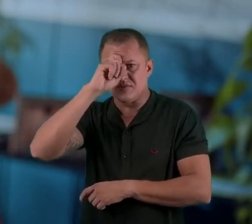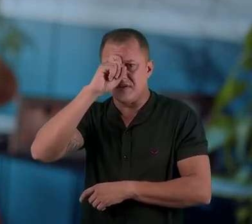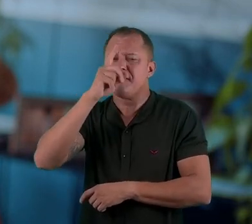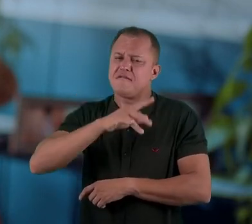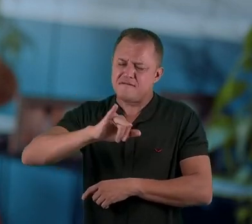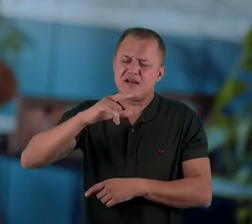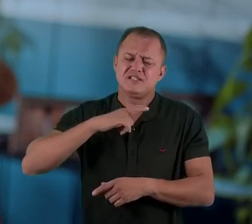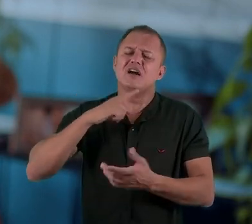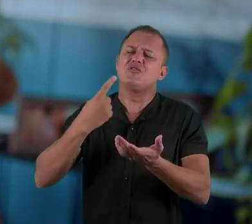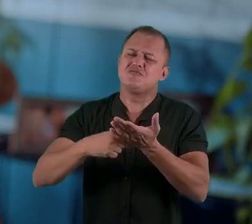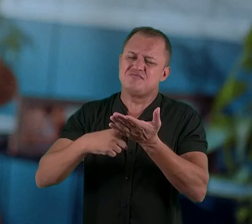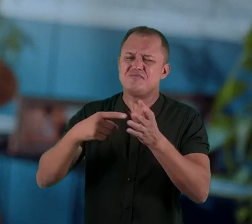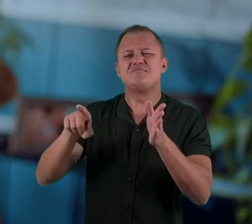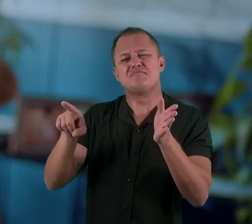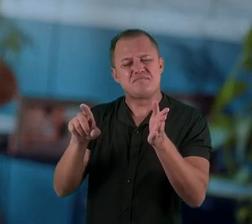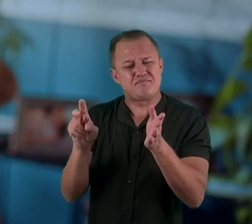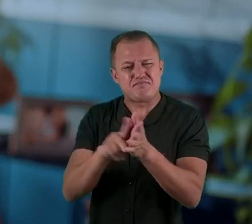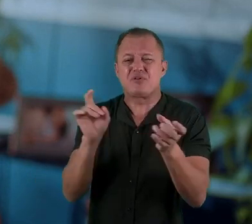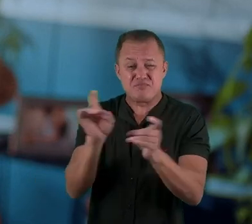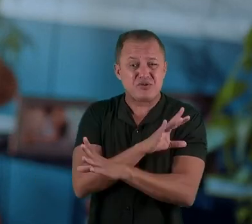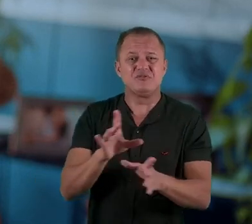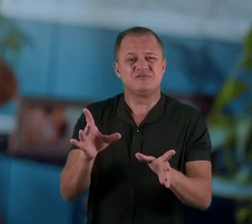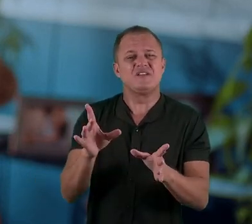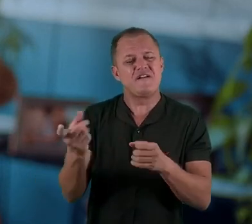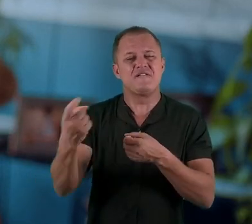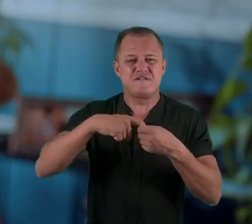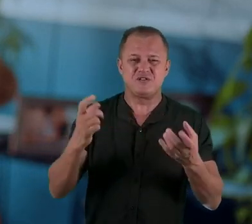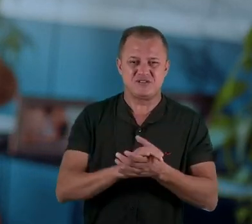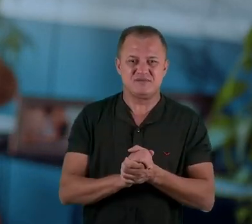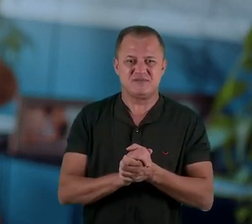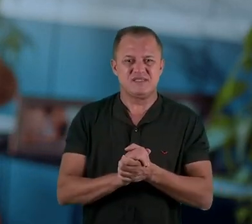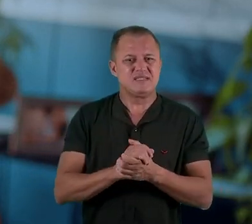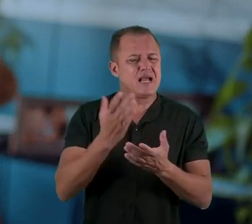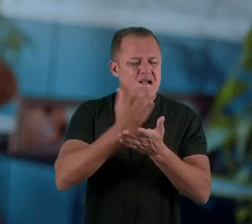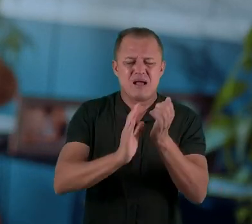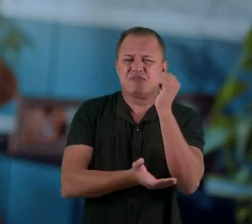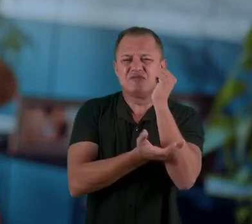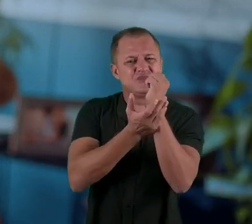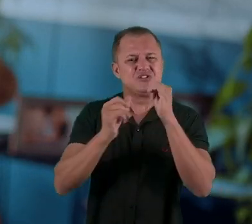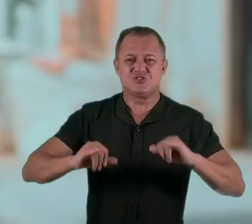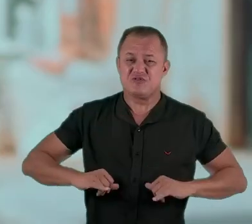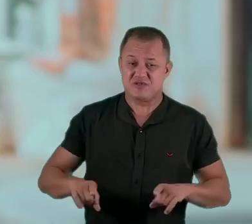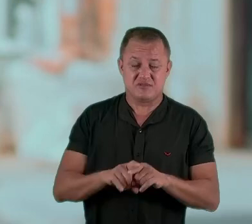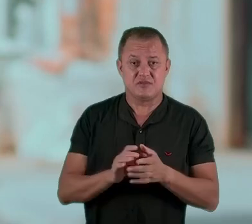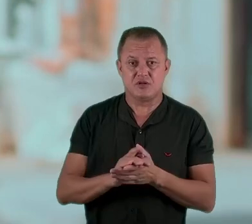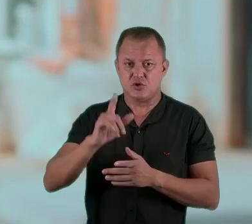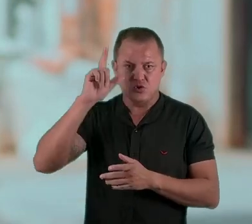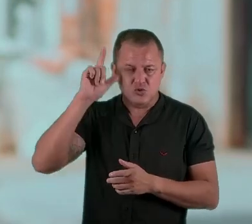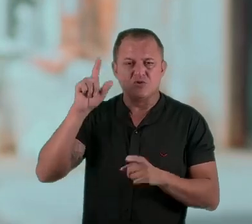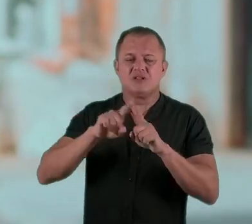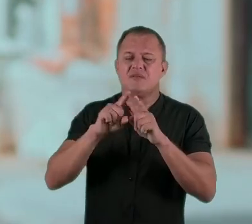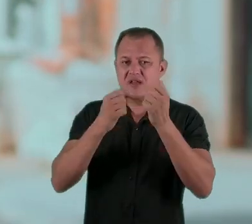vai sair de lá com os exames marcados e o retorno garantido. Sem burocracia e sofrimento. O Lúdio e a